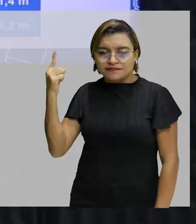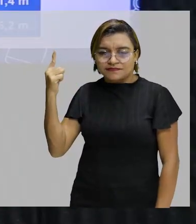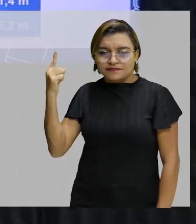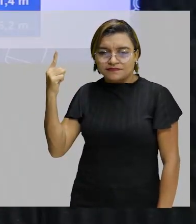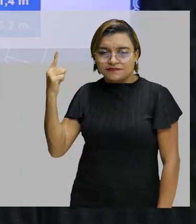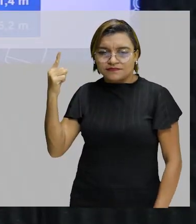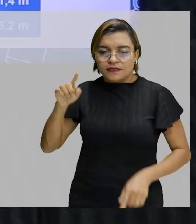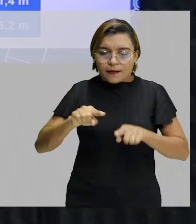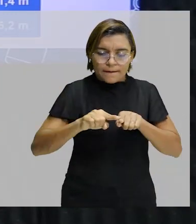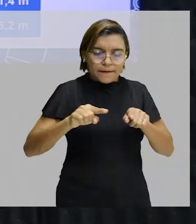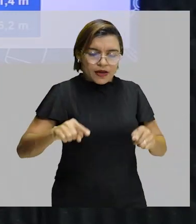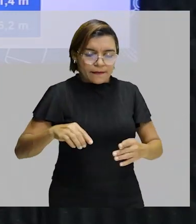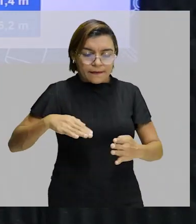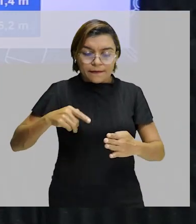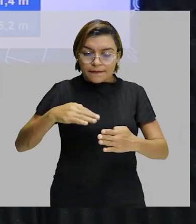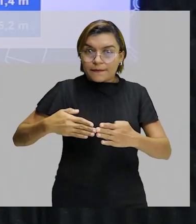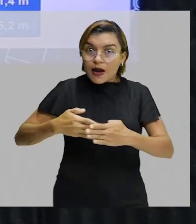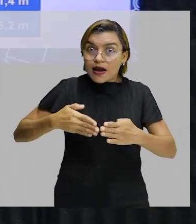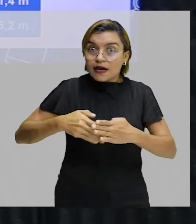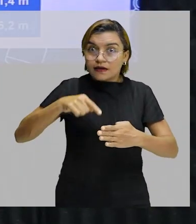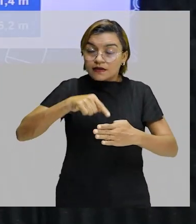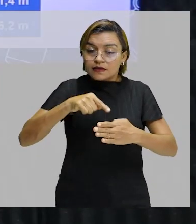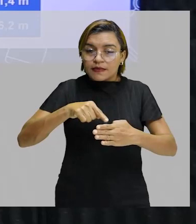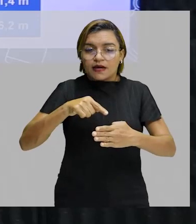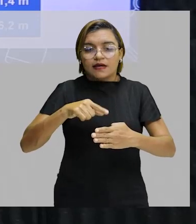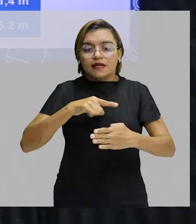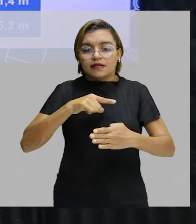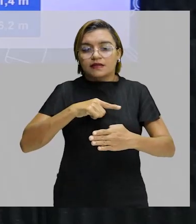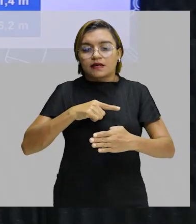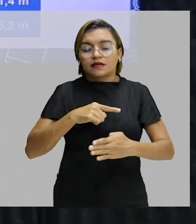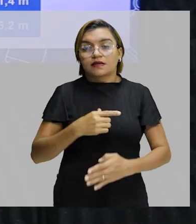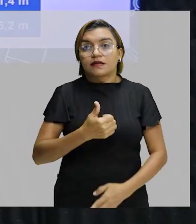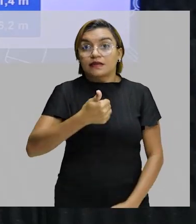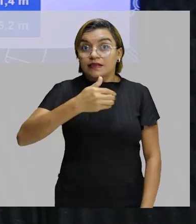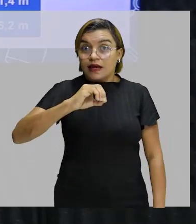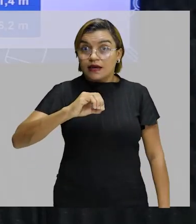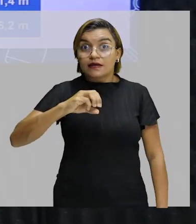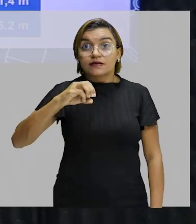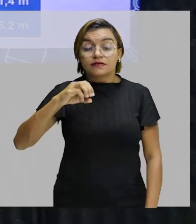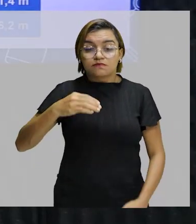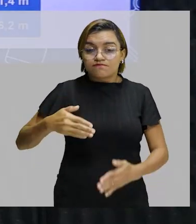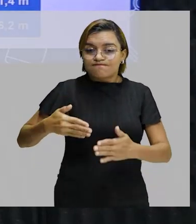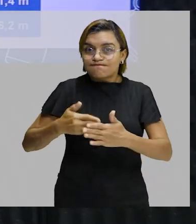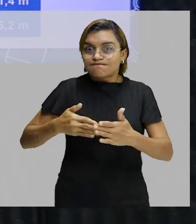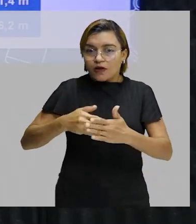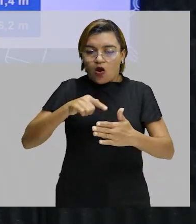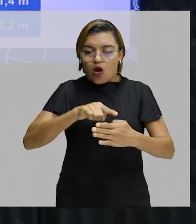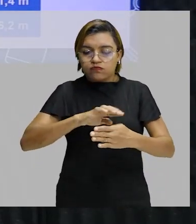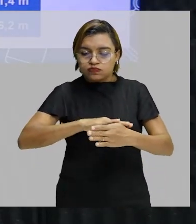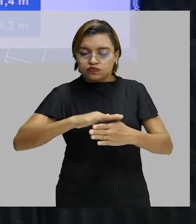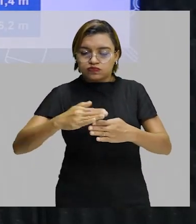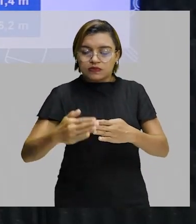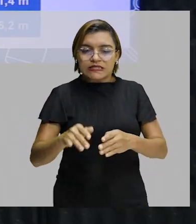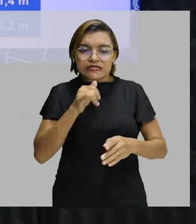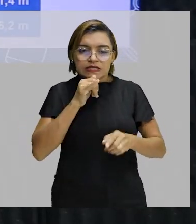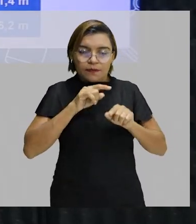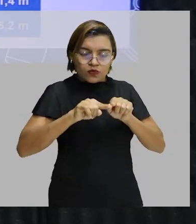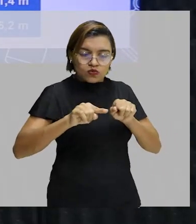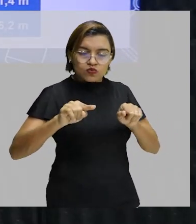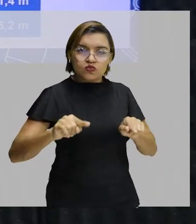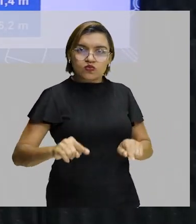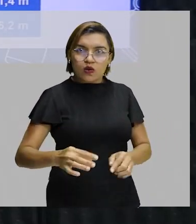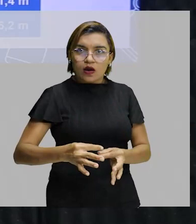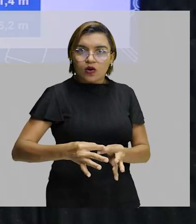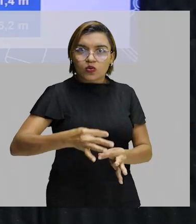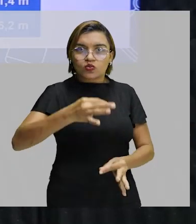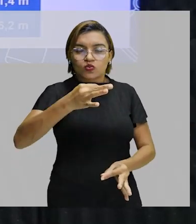barreiras? Todas essas provas constam de 10 barreiras. Elas diferem em relação à altura, em